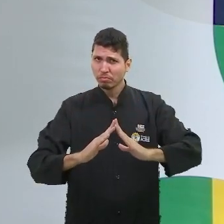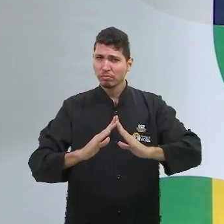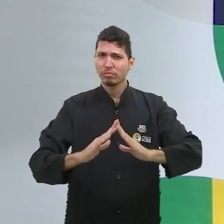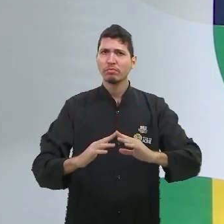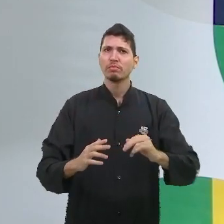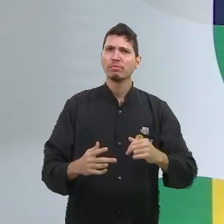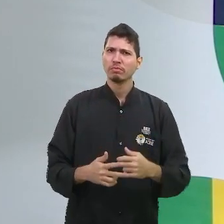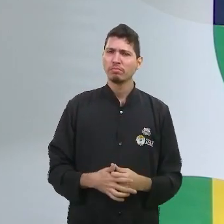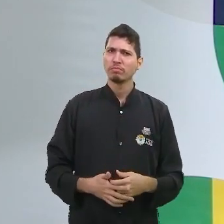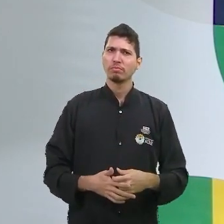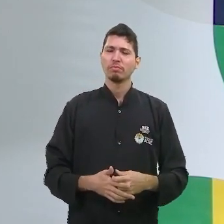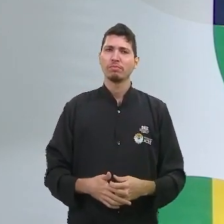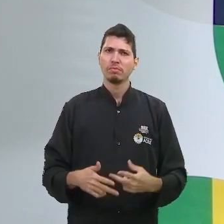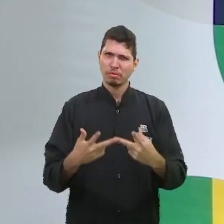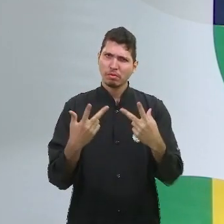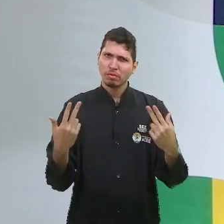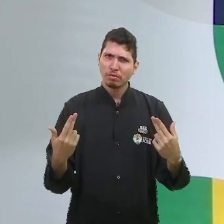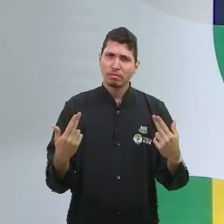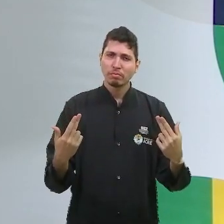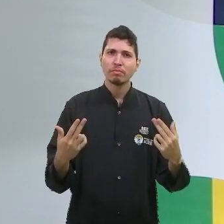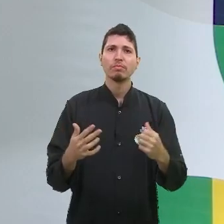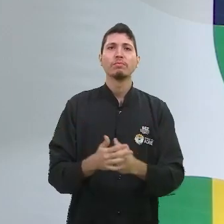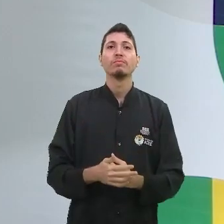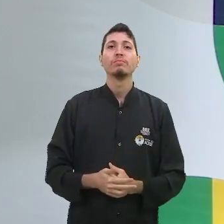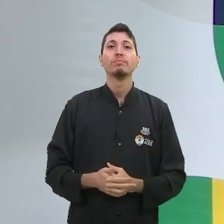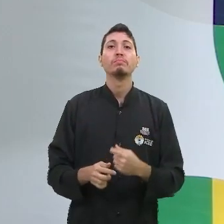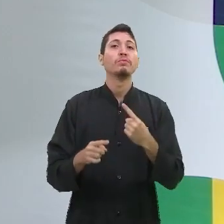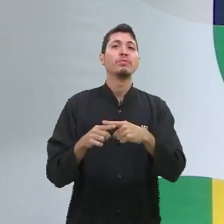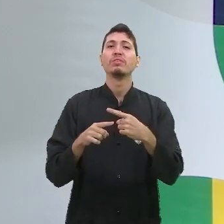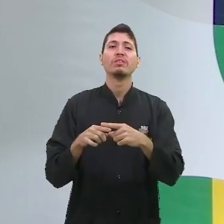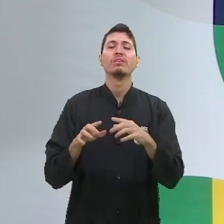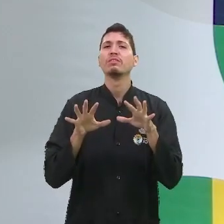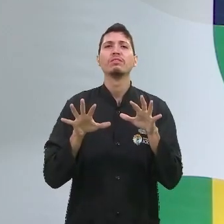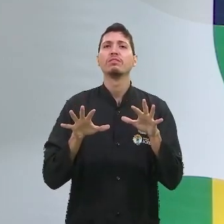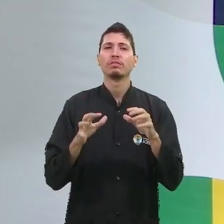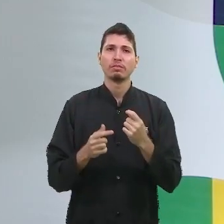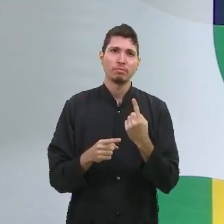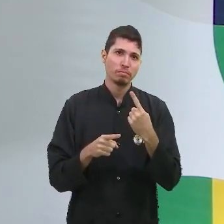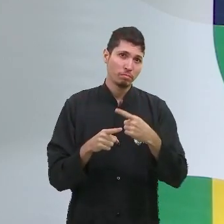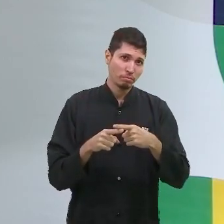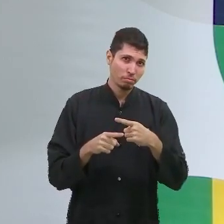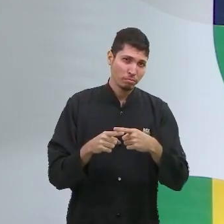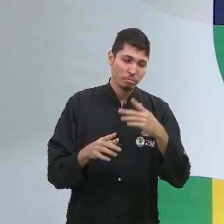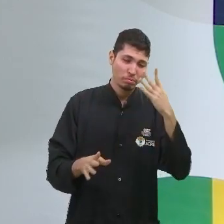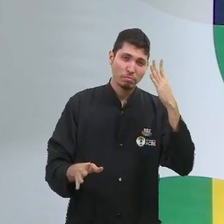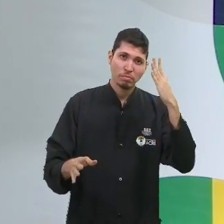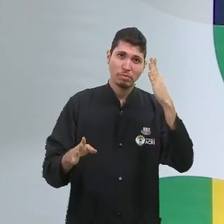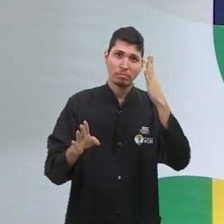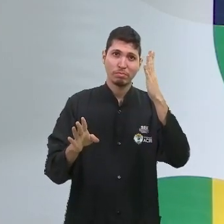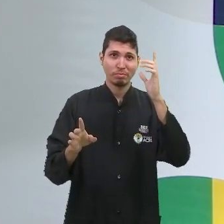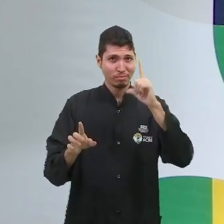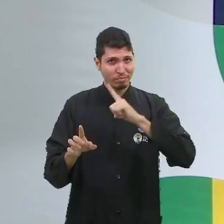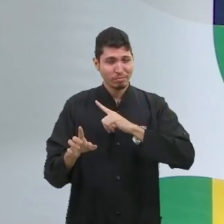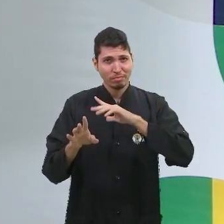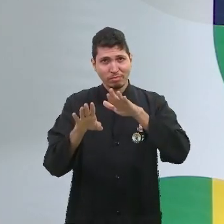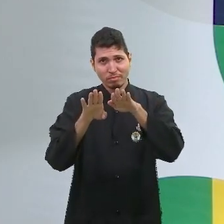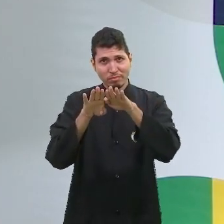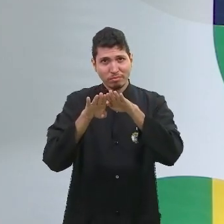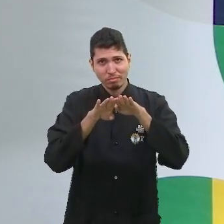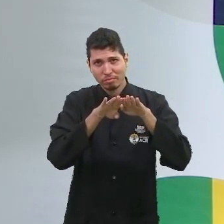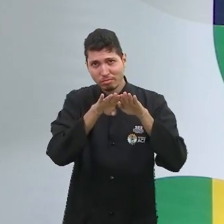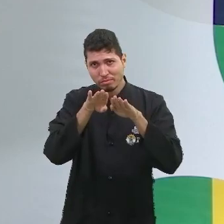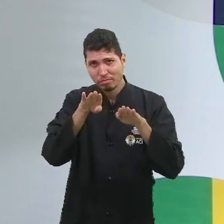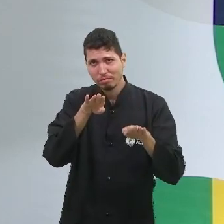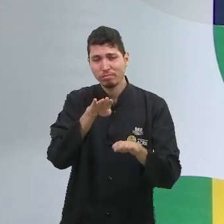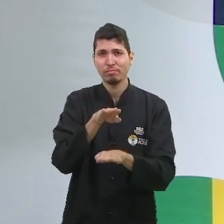Porque existe uma desigualdade. E essa desigualdade, ela é justamente viabilizada em